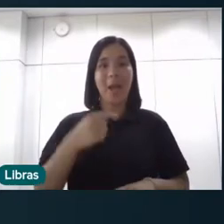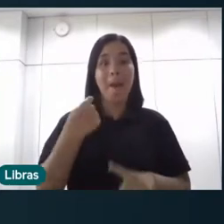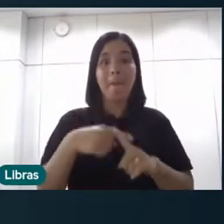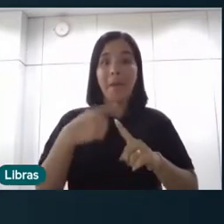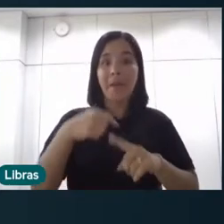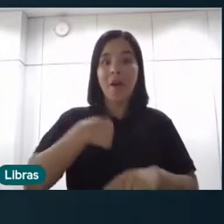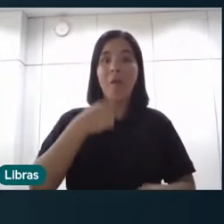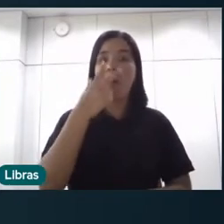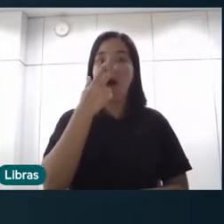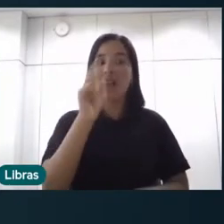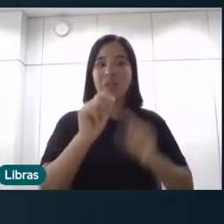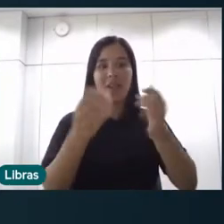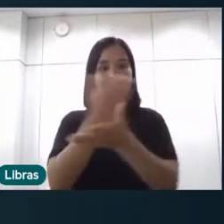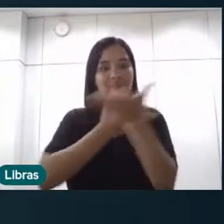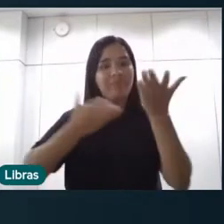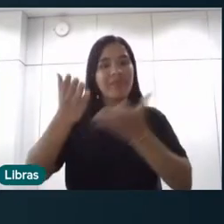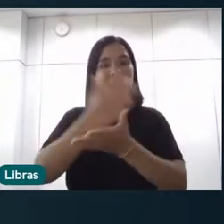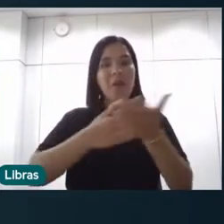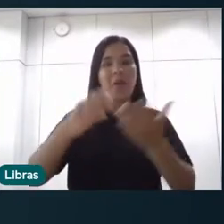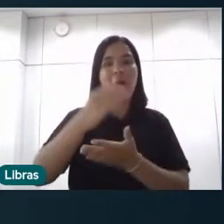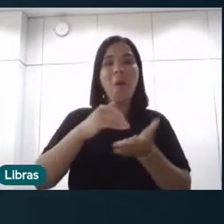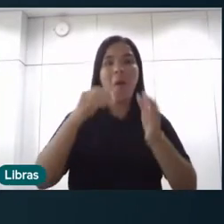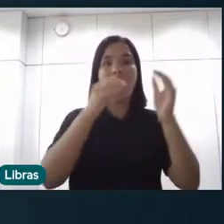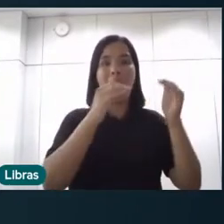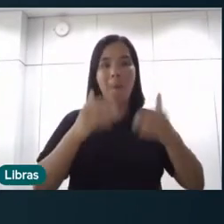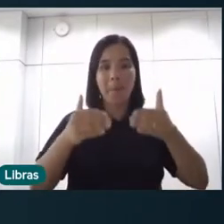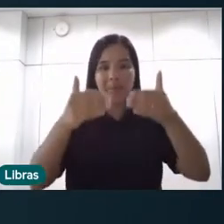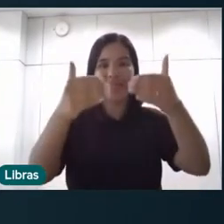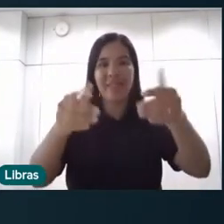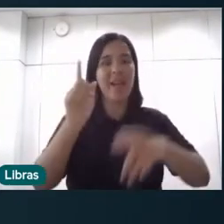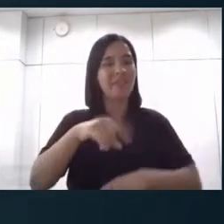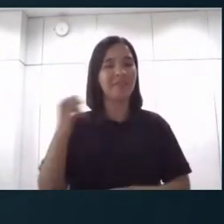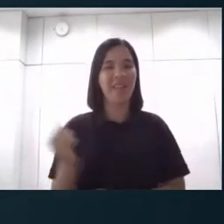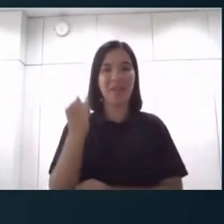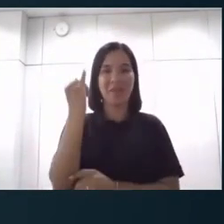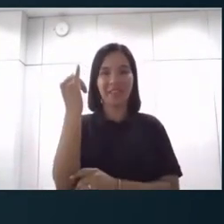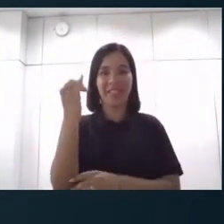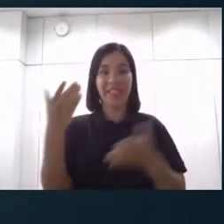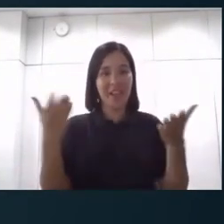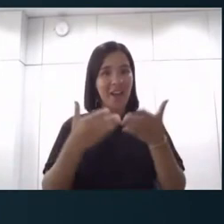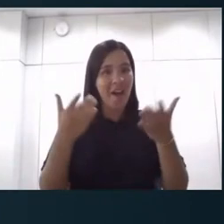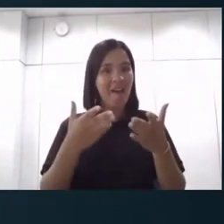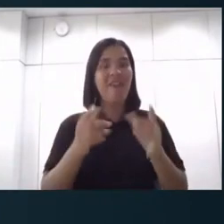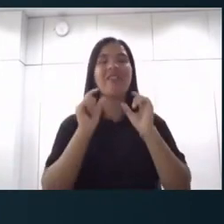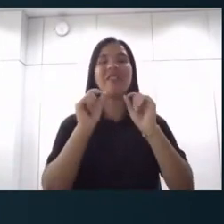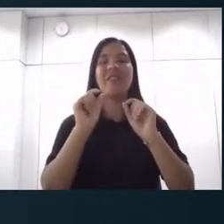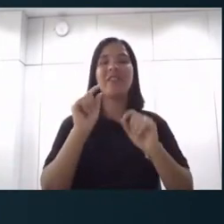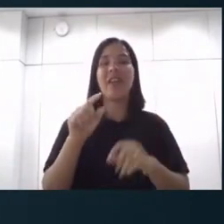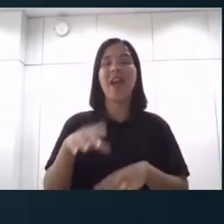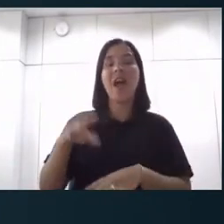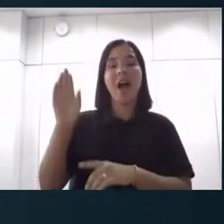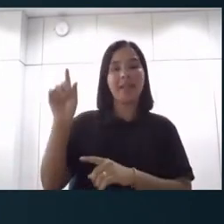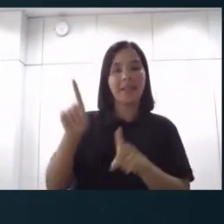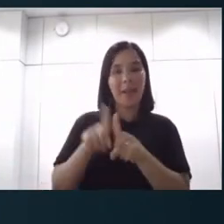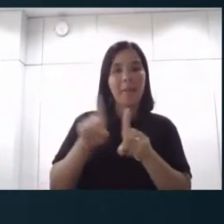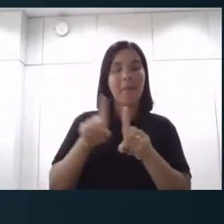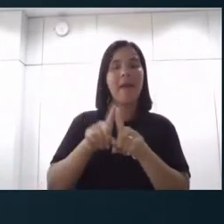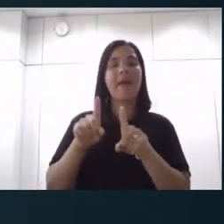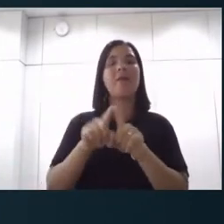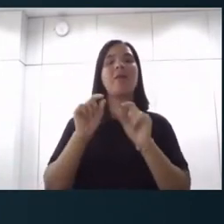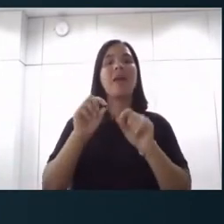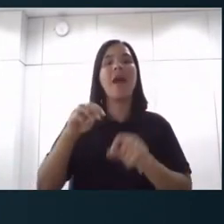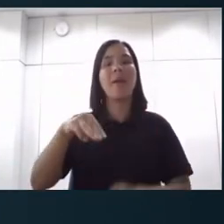interação da ENAP com o Ministério é essencial. Hoje mesmo a gente estava lá, né, o Michel estava na mesa também, na reunião com as